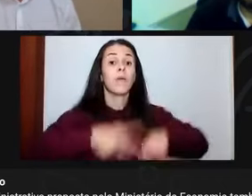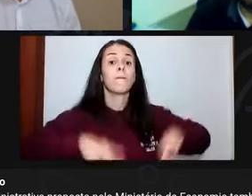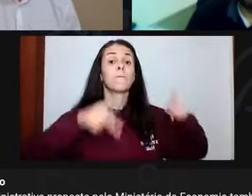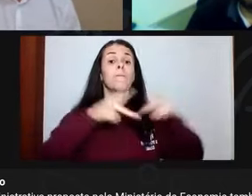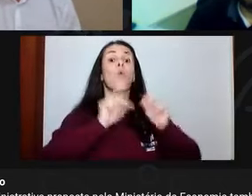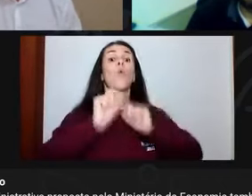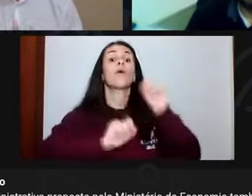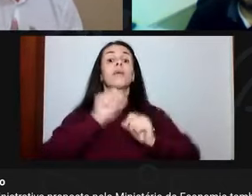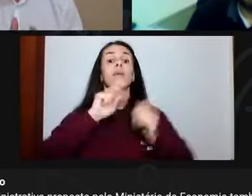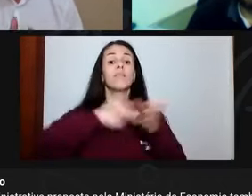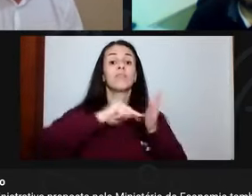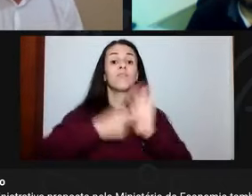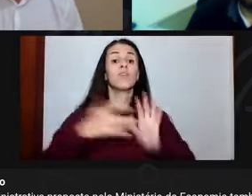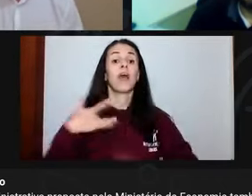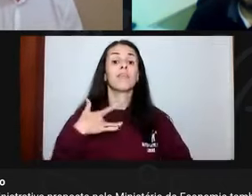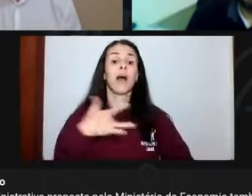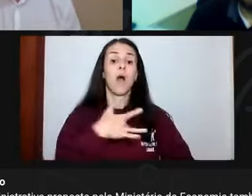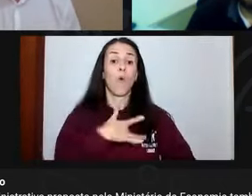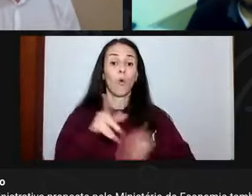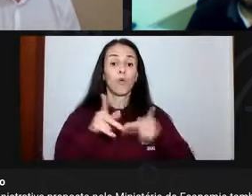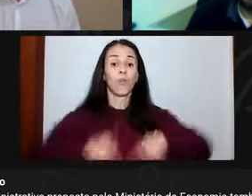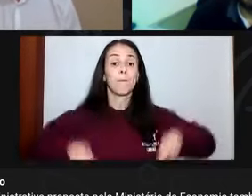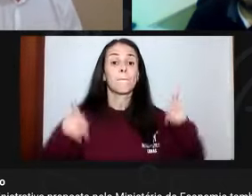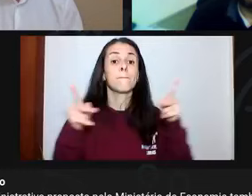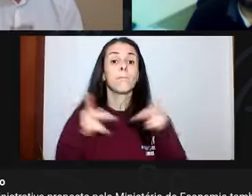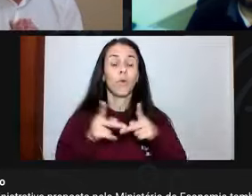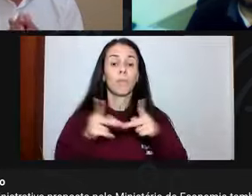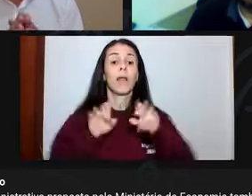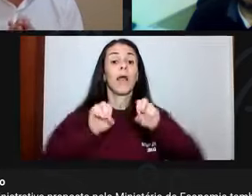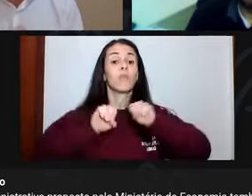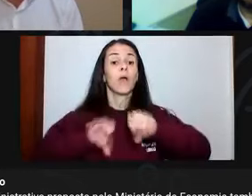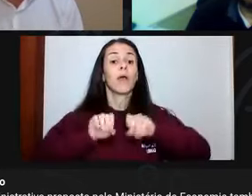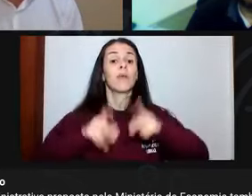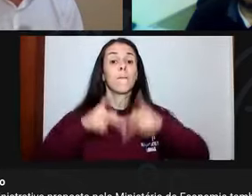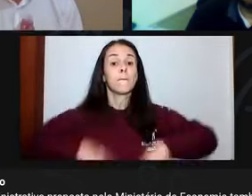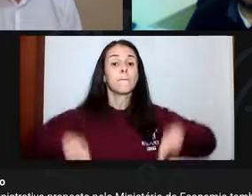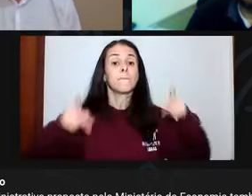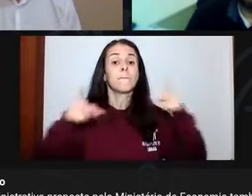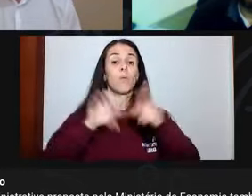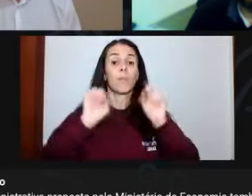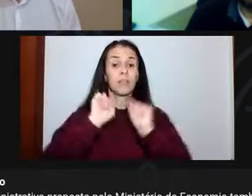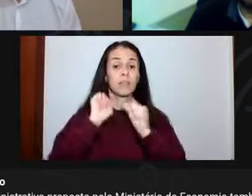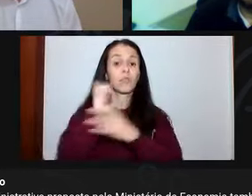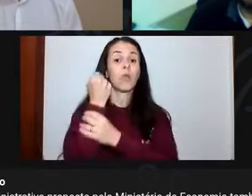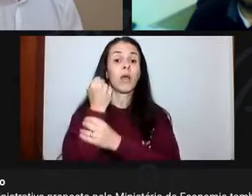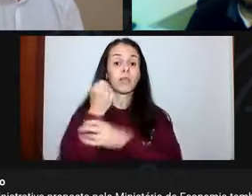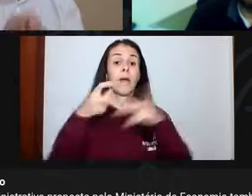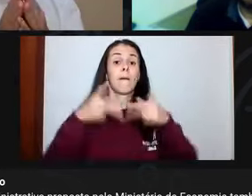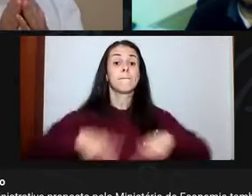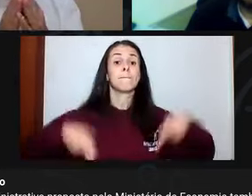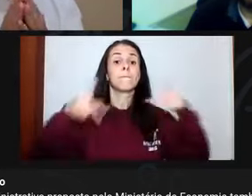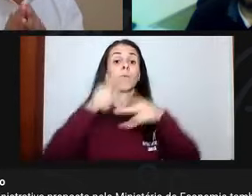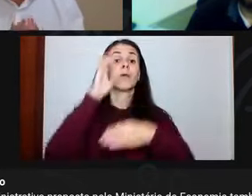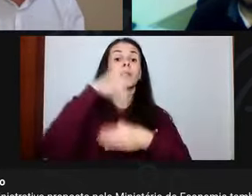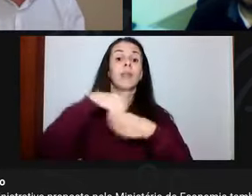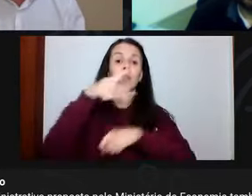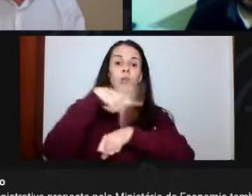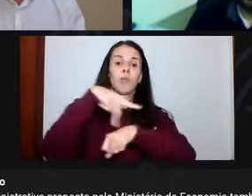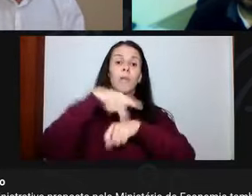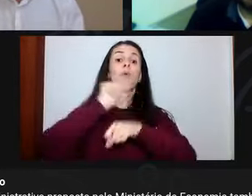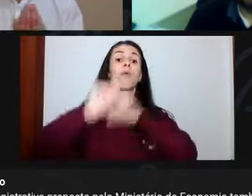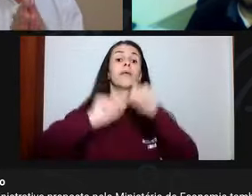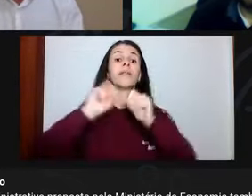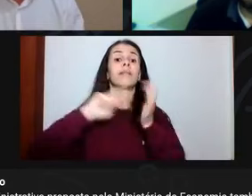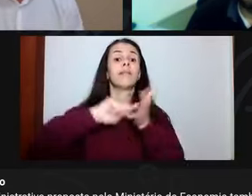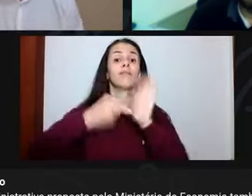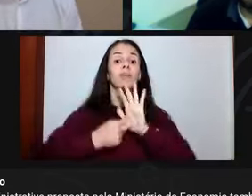para o país? O que significa a educação pública para o país? O que significa a segurança pública para o país? O que significa o investimento em